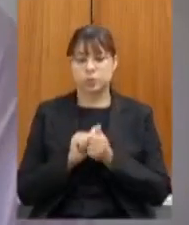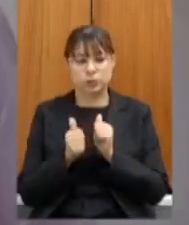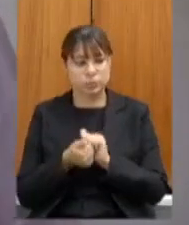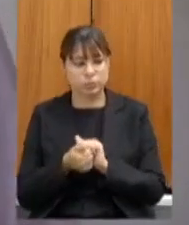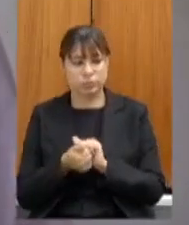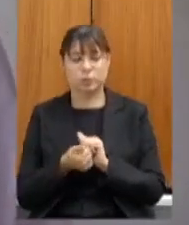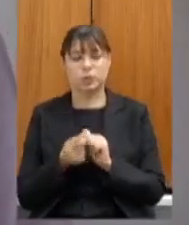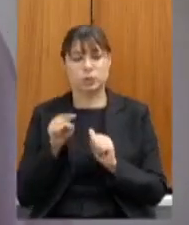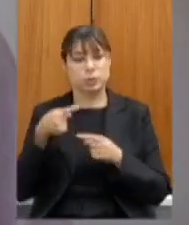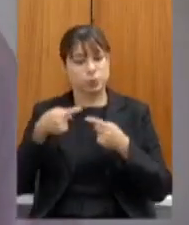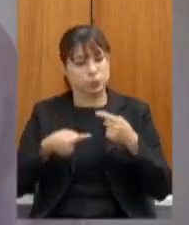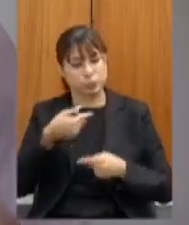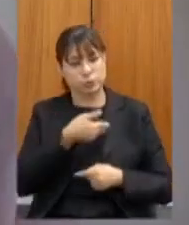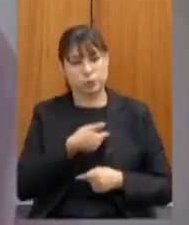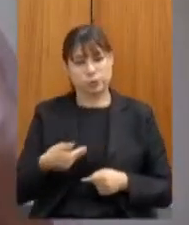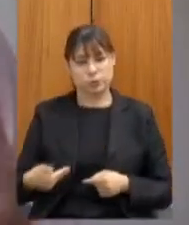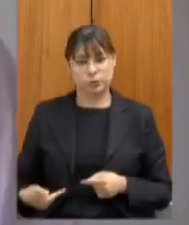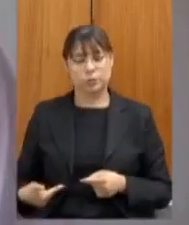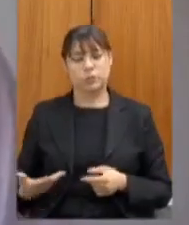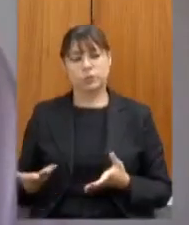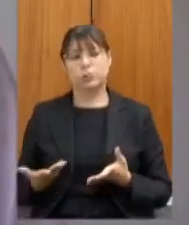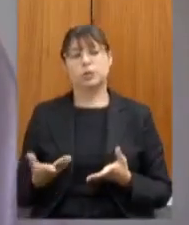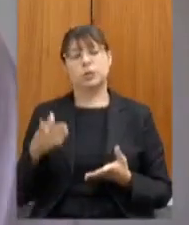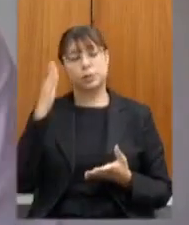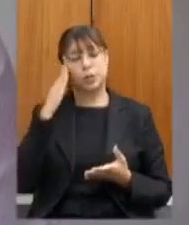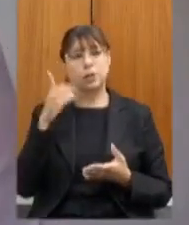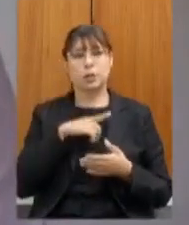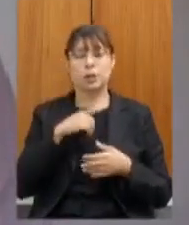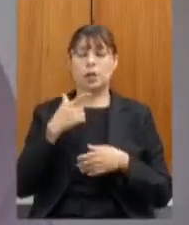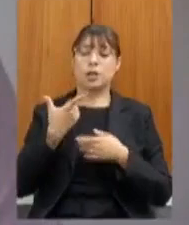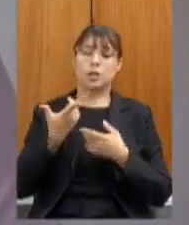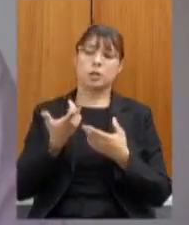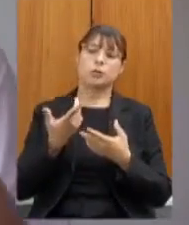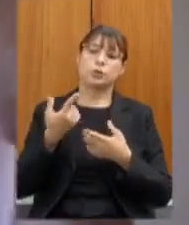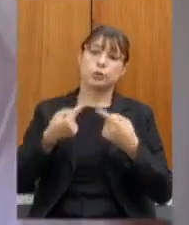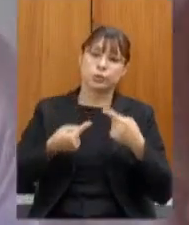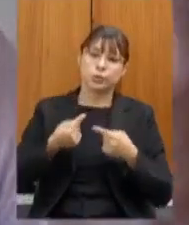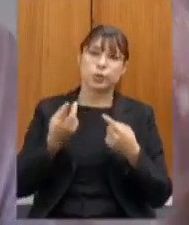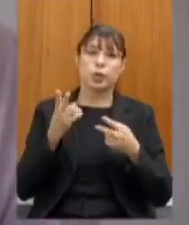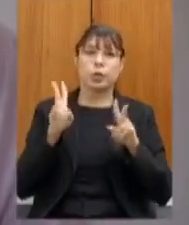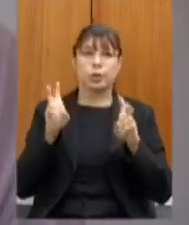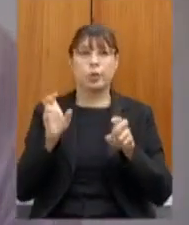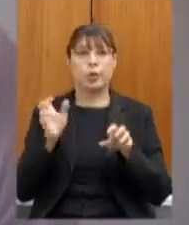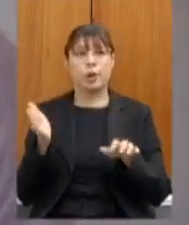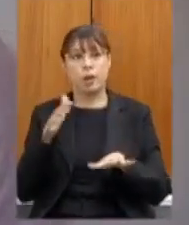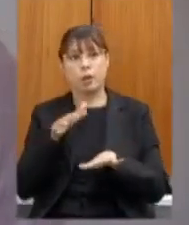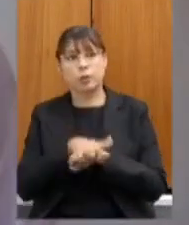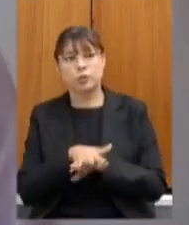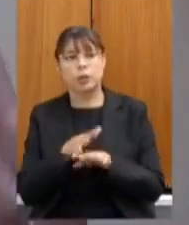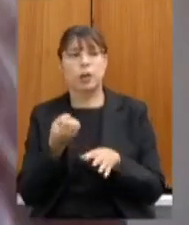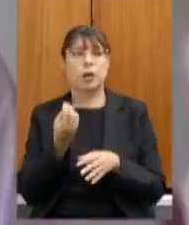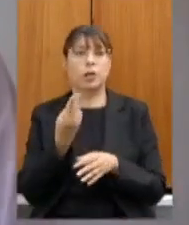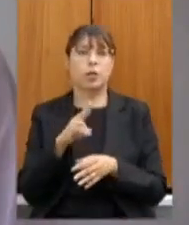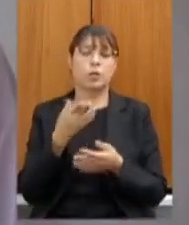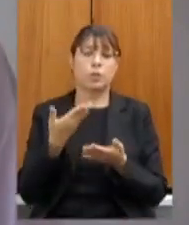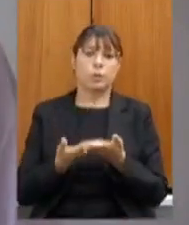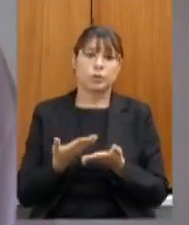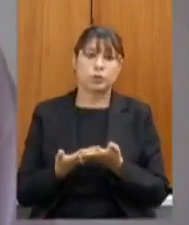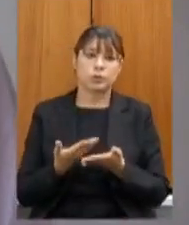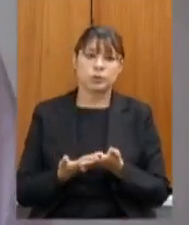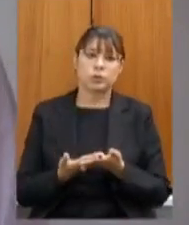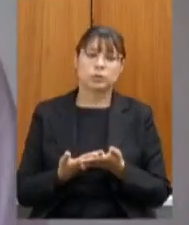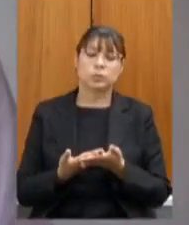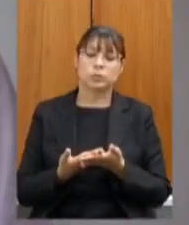política pública para além das discussões sobre inclusão ou escolas com atenção